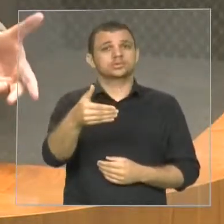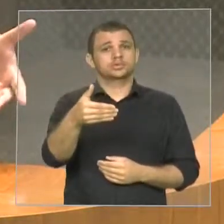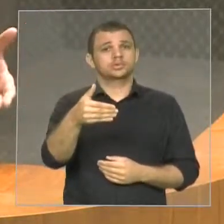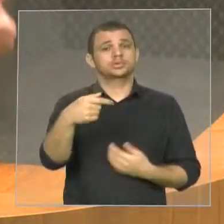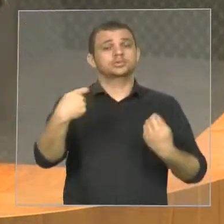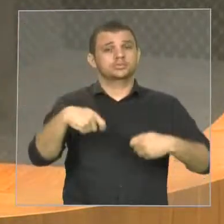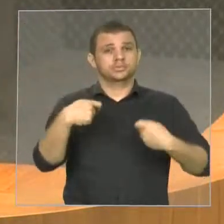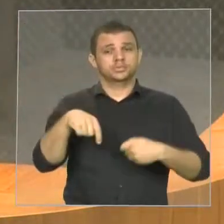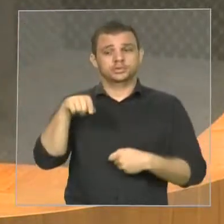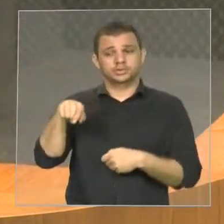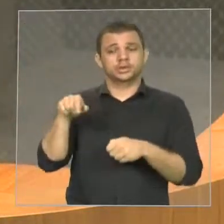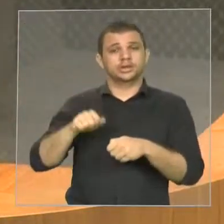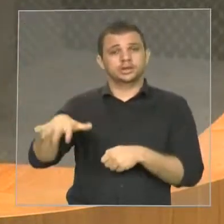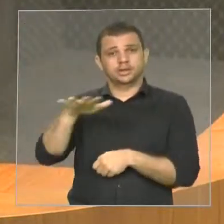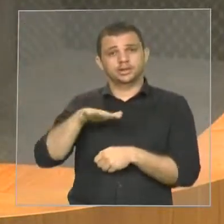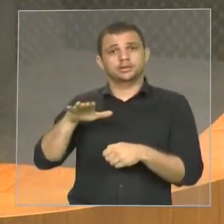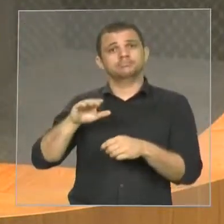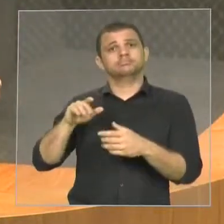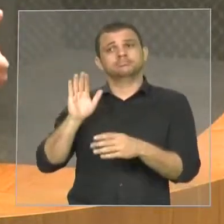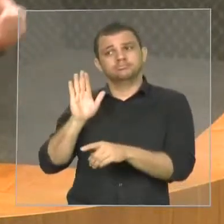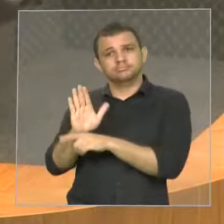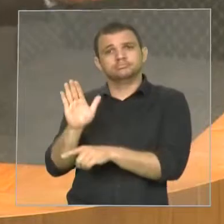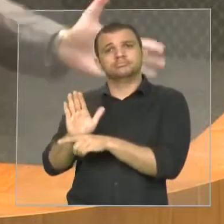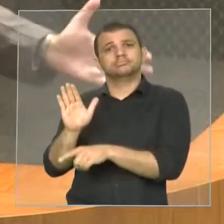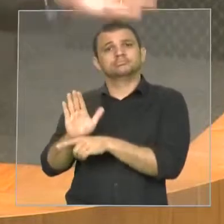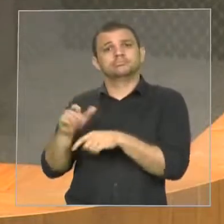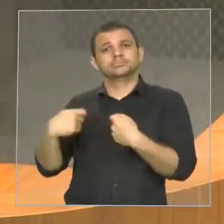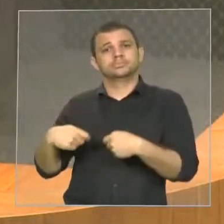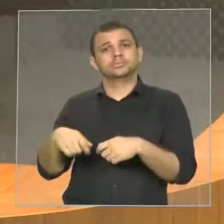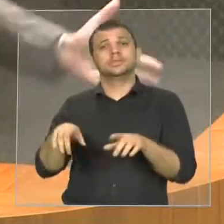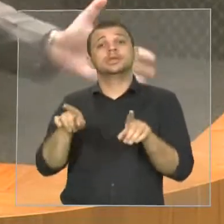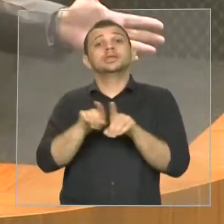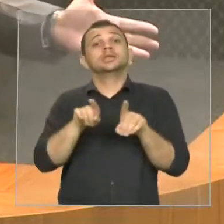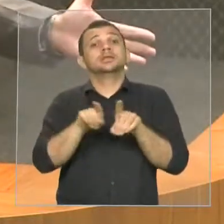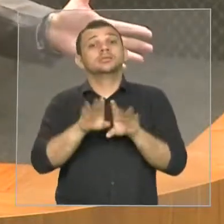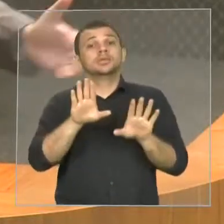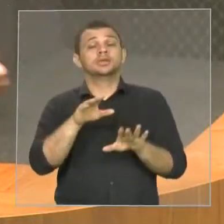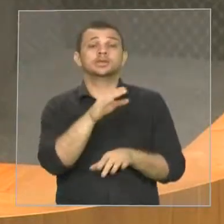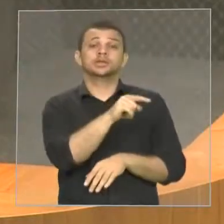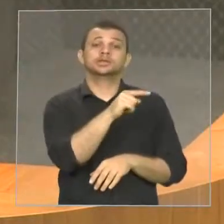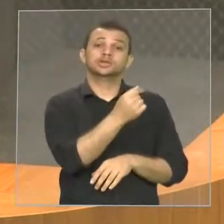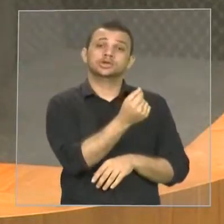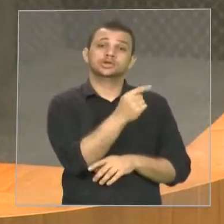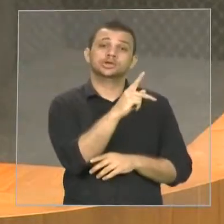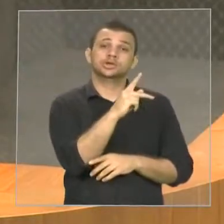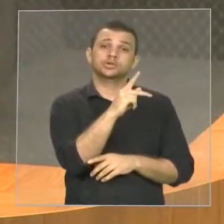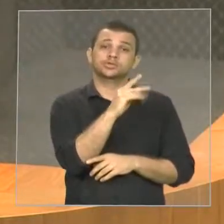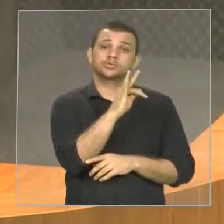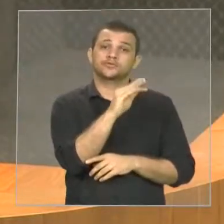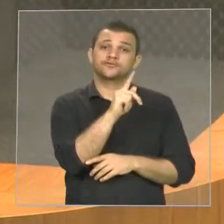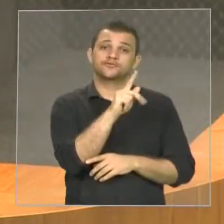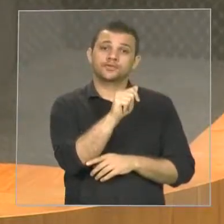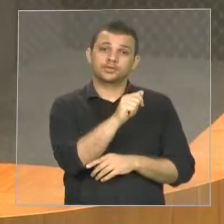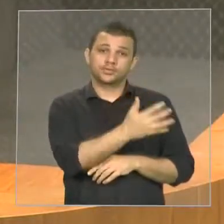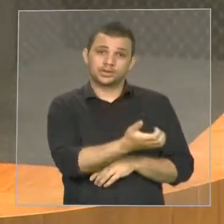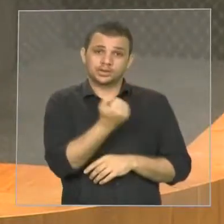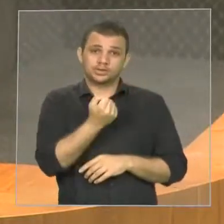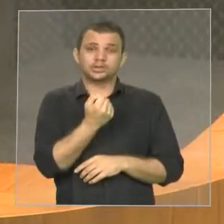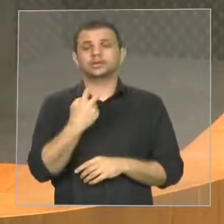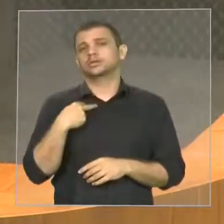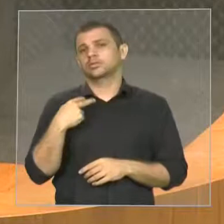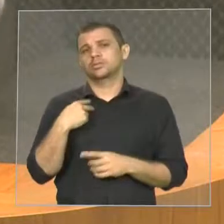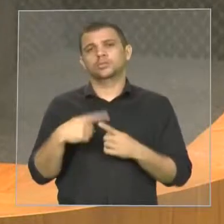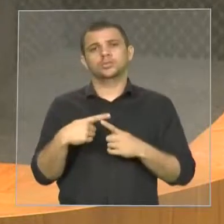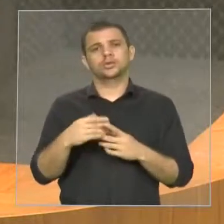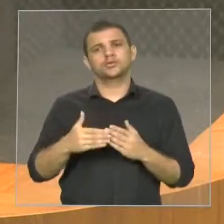coisa, deputado Bright, não pode tirar recurso do FEPA de maneira alguma. Se daqui a cinco anos ele vai ser deficitário, como é que